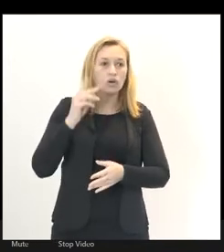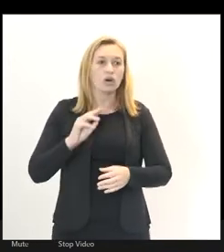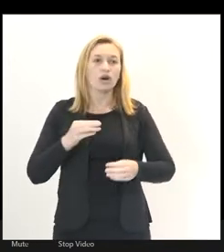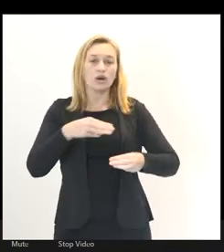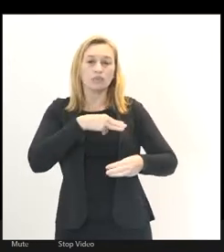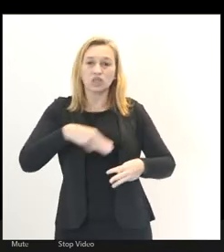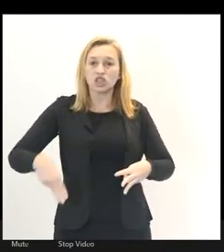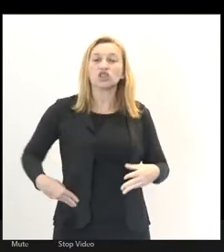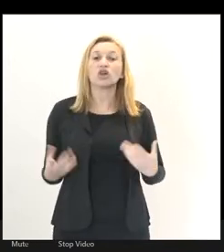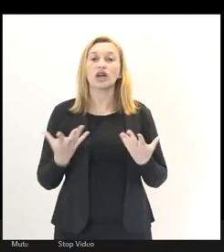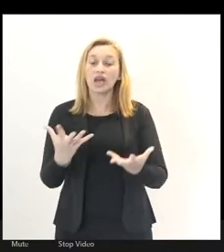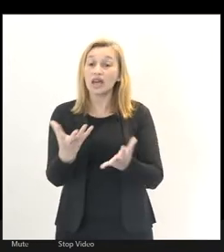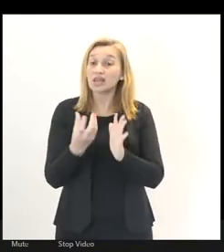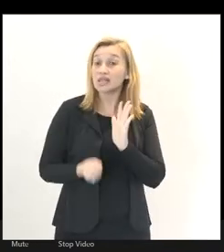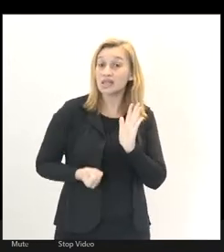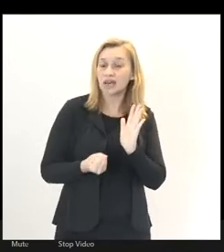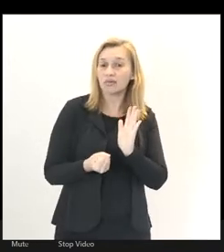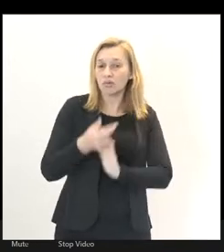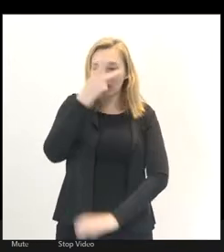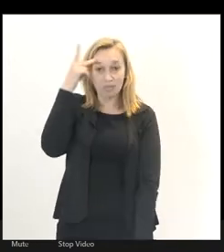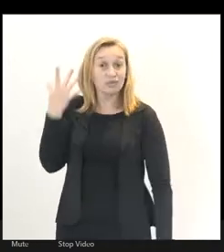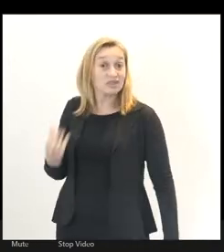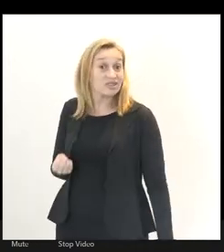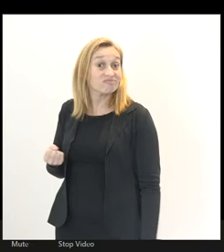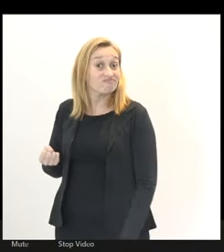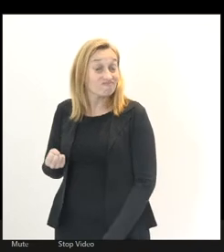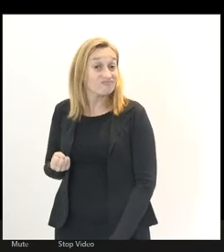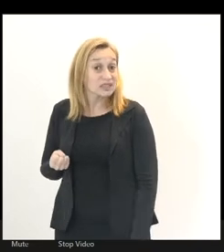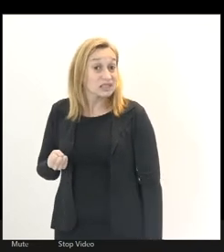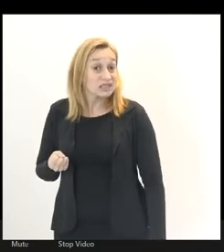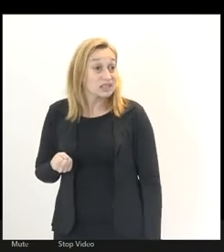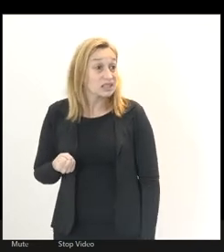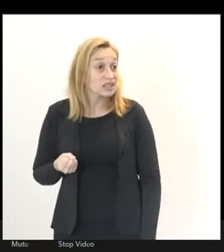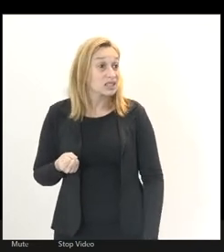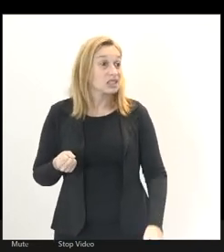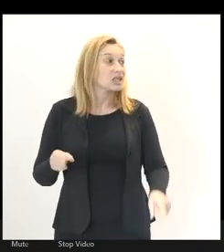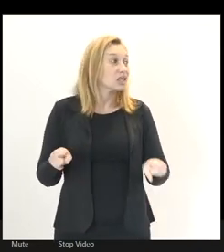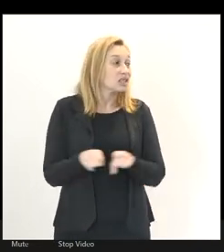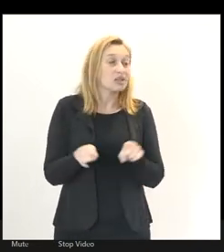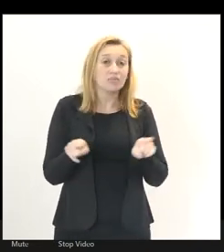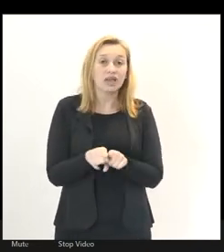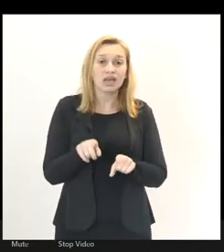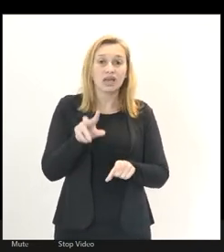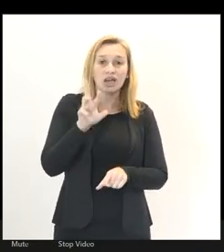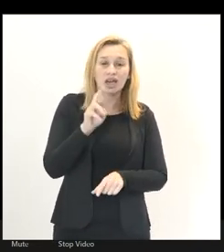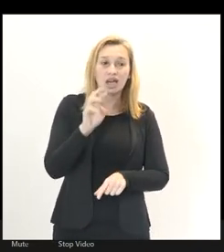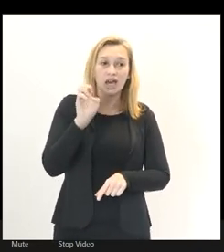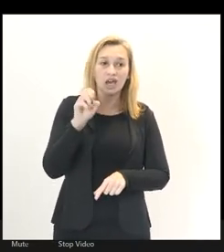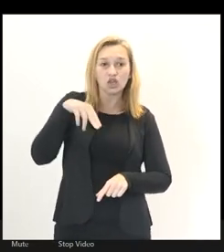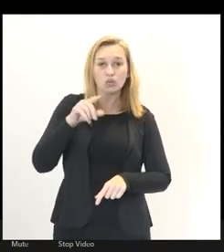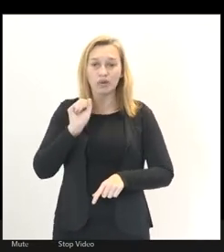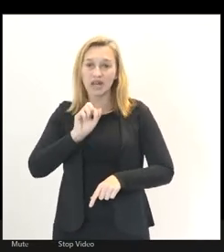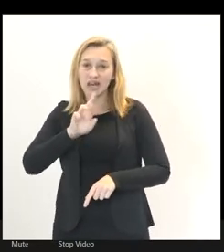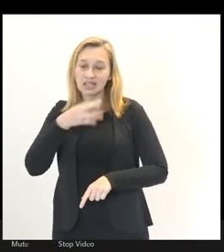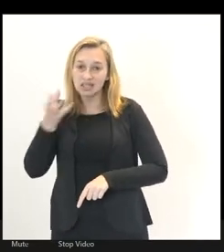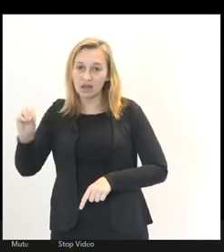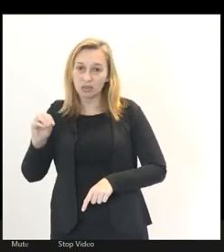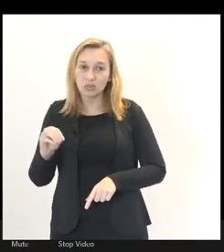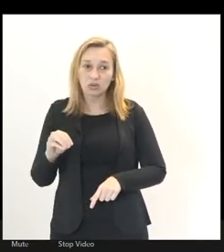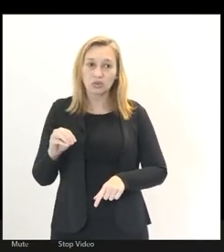proventos de aposentadoria e remuneração do cargo acima do teto,